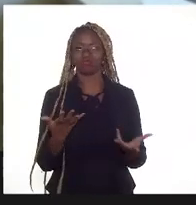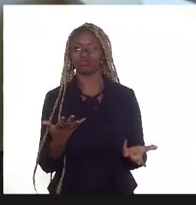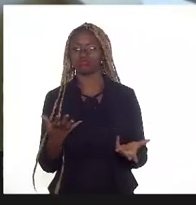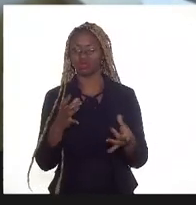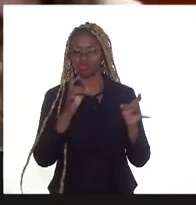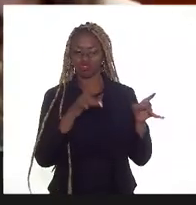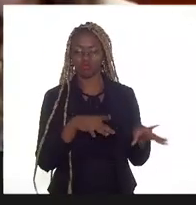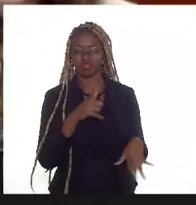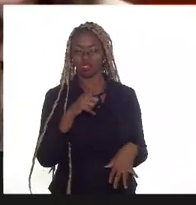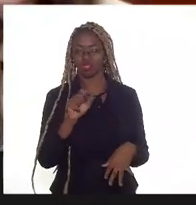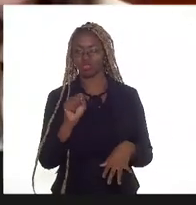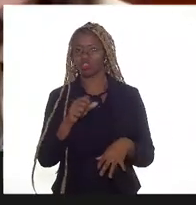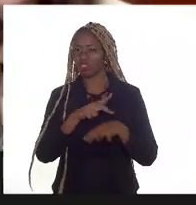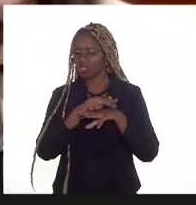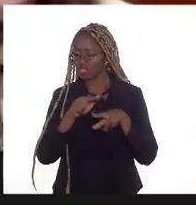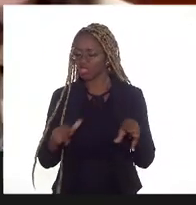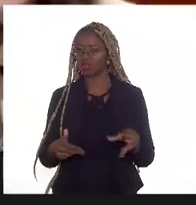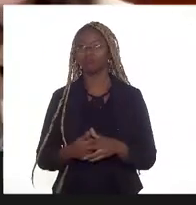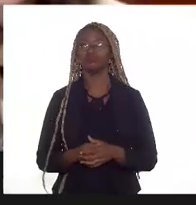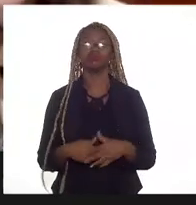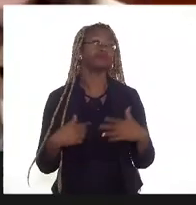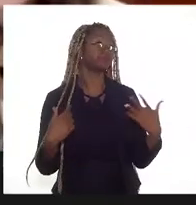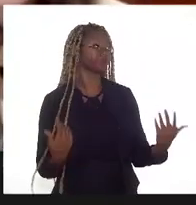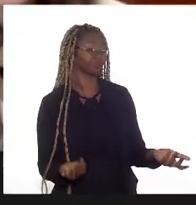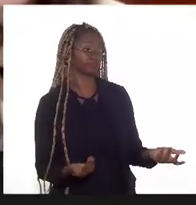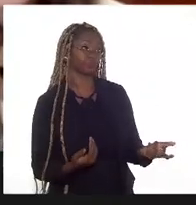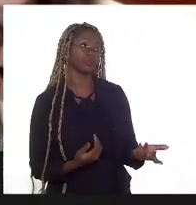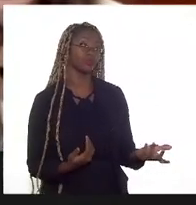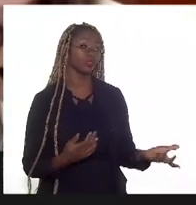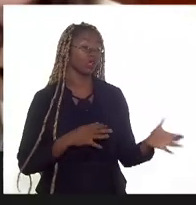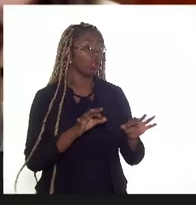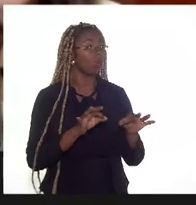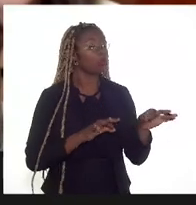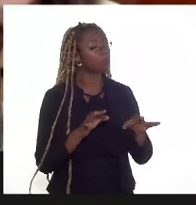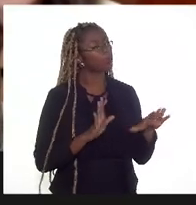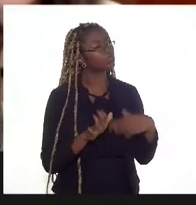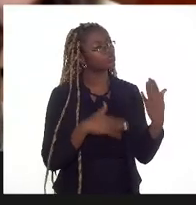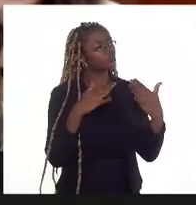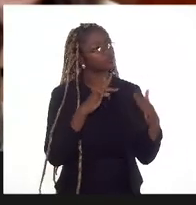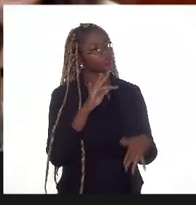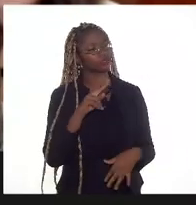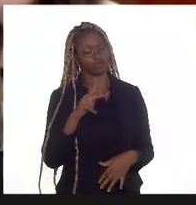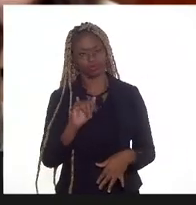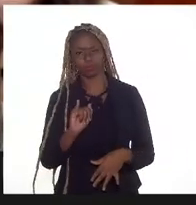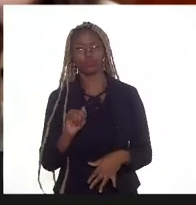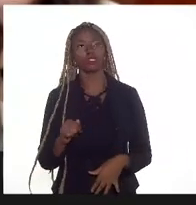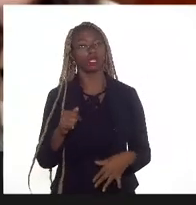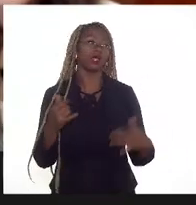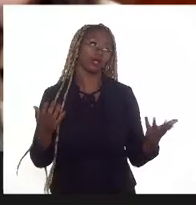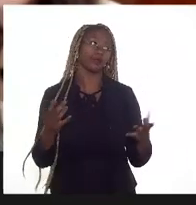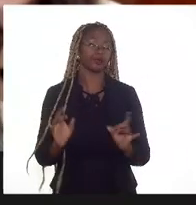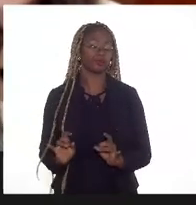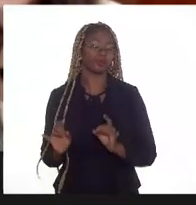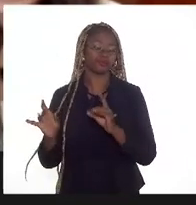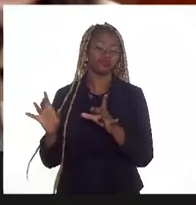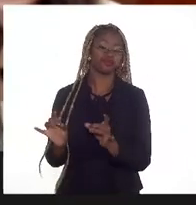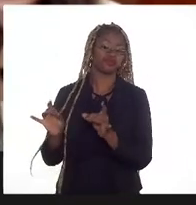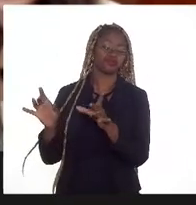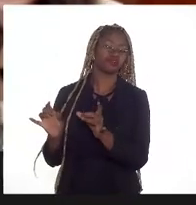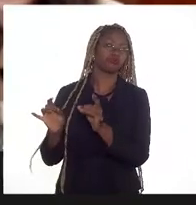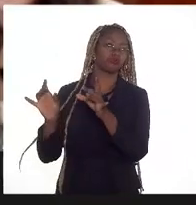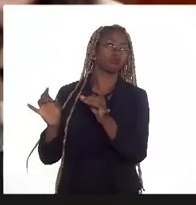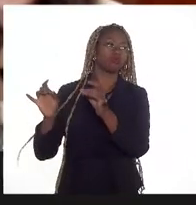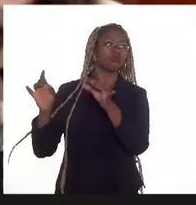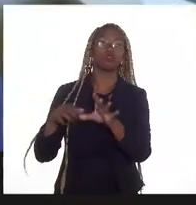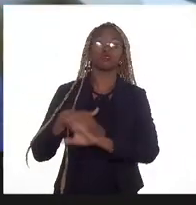Bom, então, o plano de desenvolvimento de Tupi era previsto, é previsto a exportação de todas as unidades.